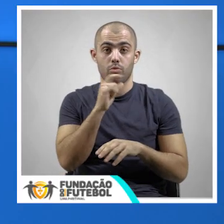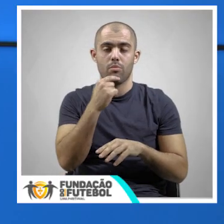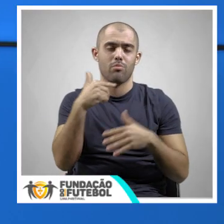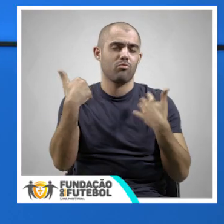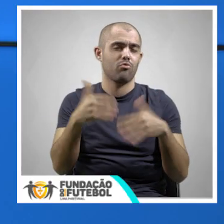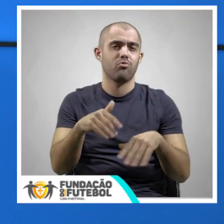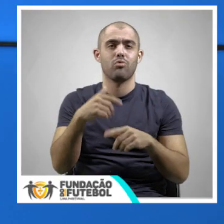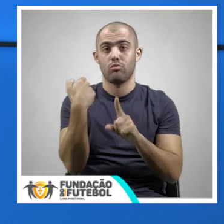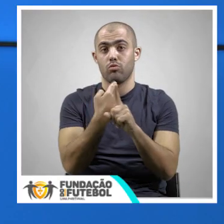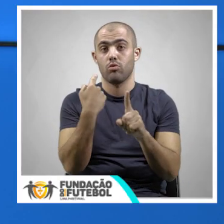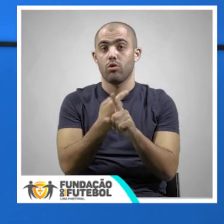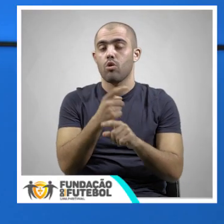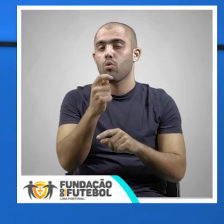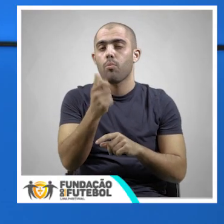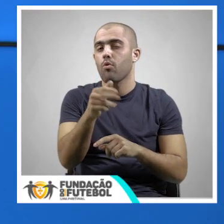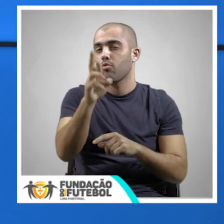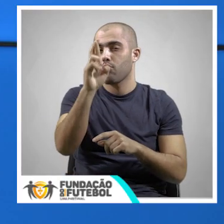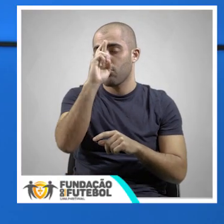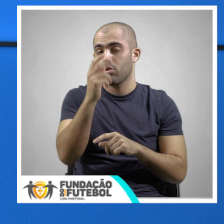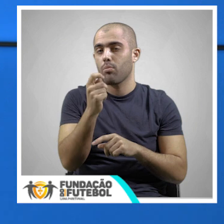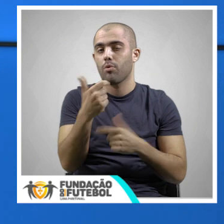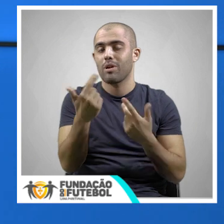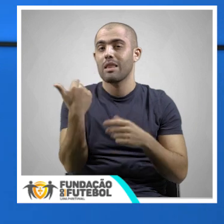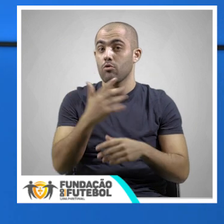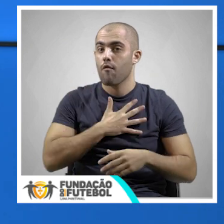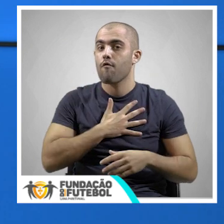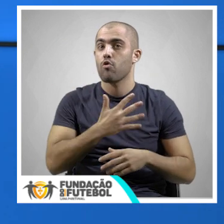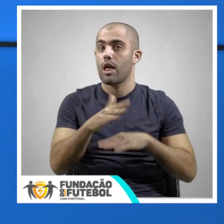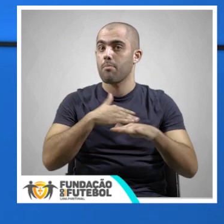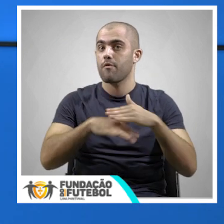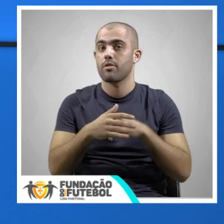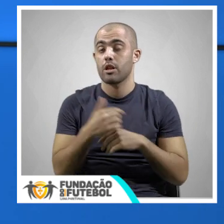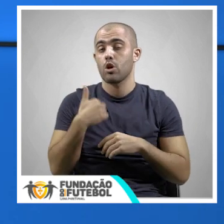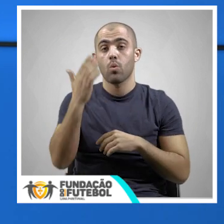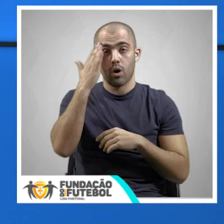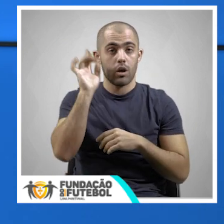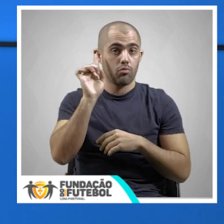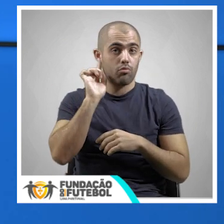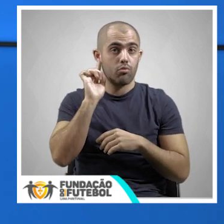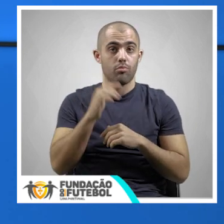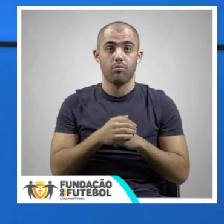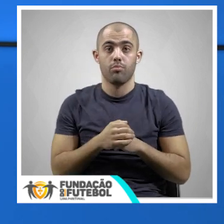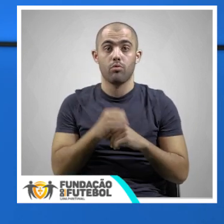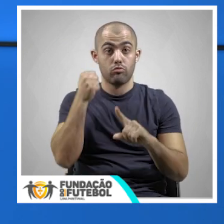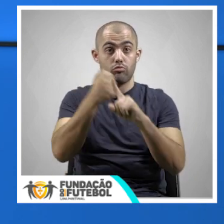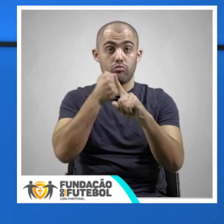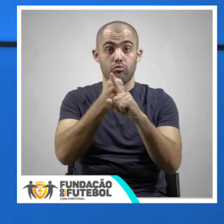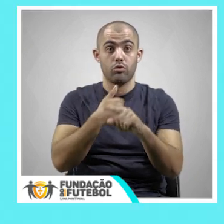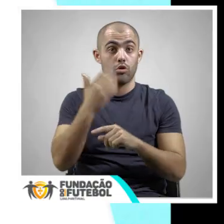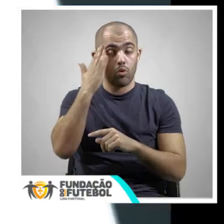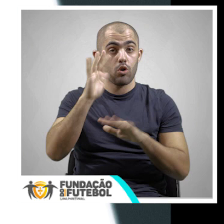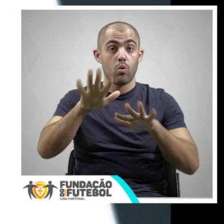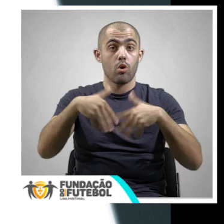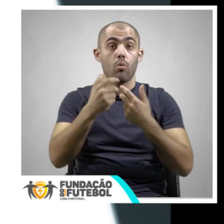temos a possibilidade de fazer muito com tão pouco sacrifício e com tão pouco disposição. Portanto, acho que é importante que tenhamos isso. Este é o grande